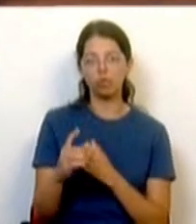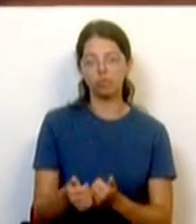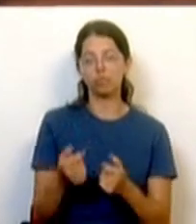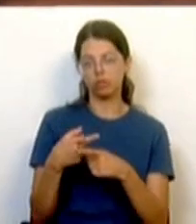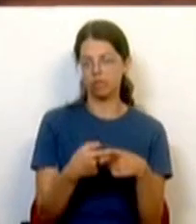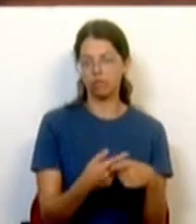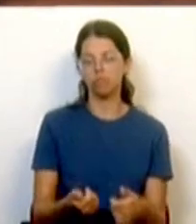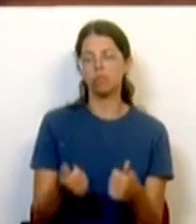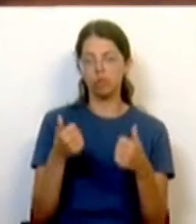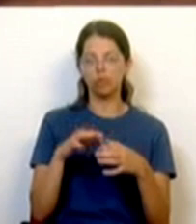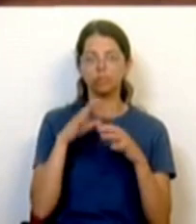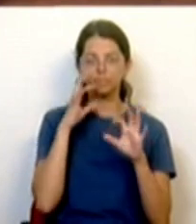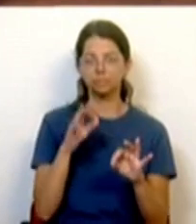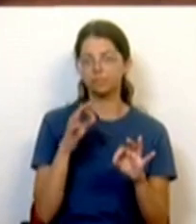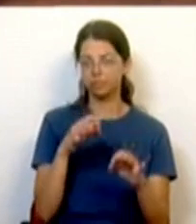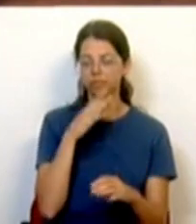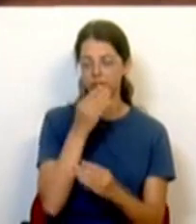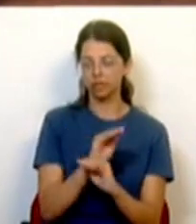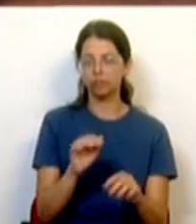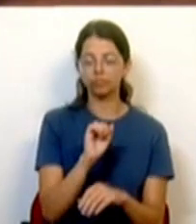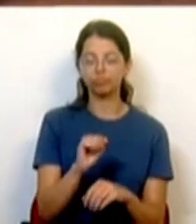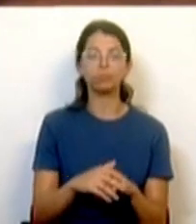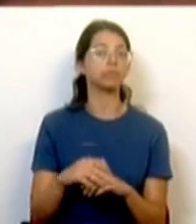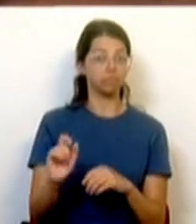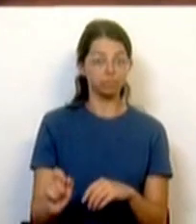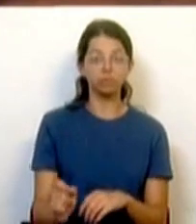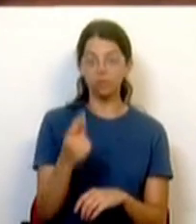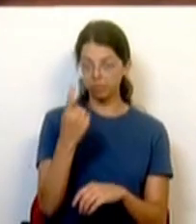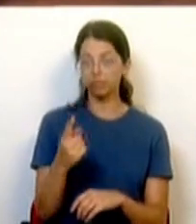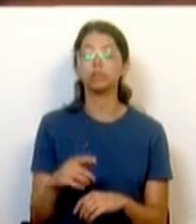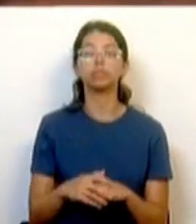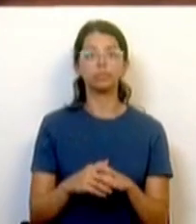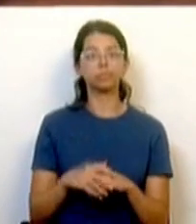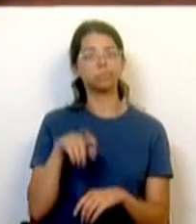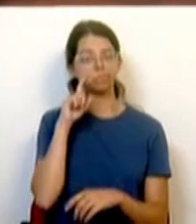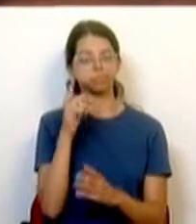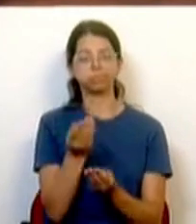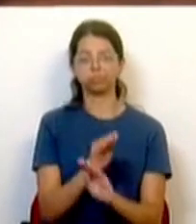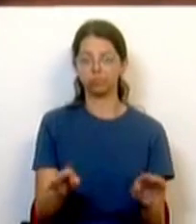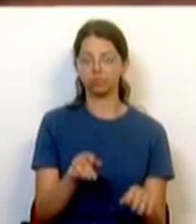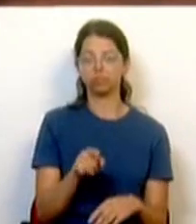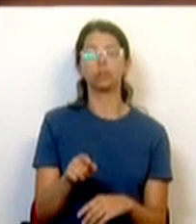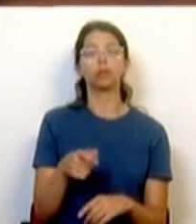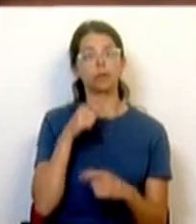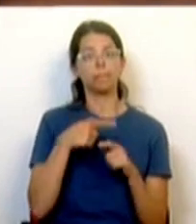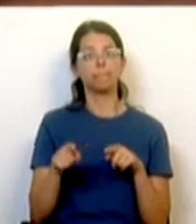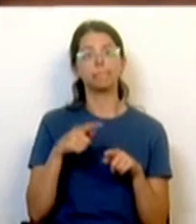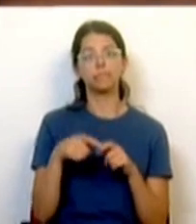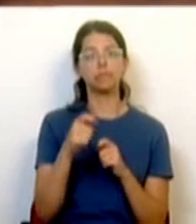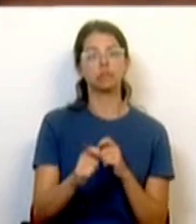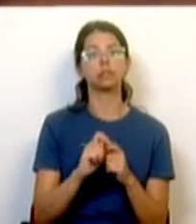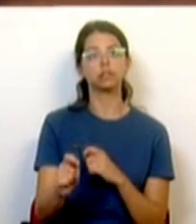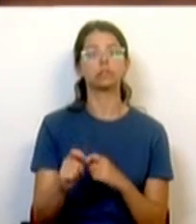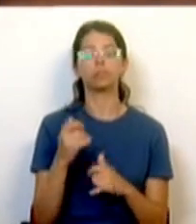Também mobilizámos e criámos pela primeira vez a garantia para a infância, que é uma prestação automática para